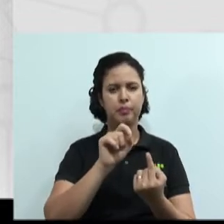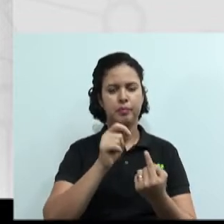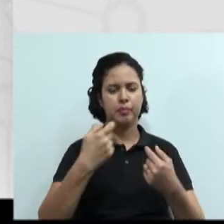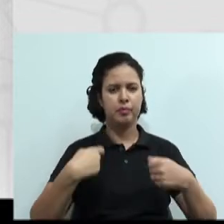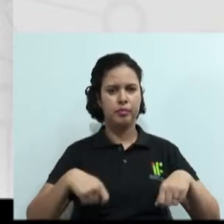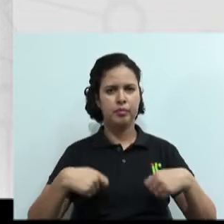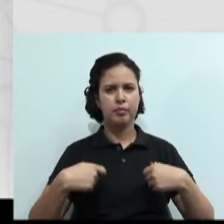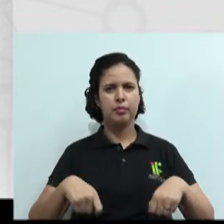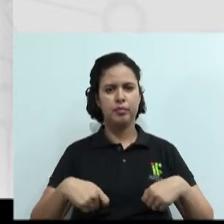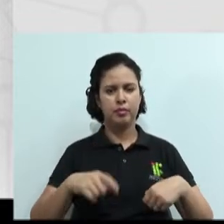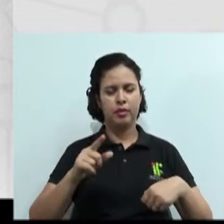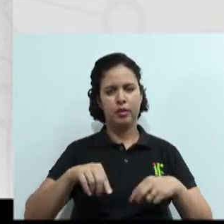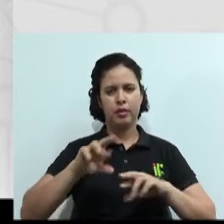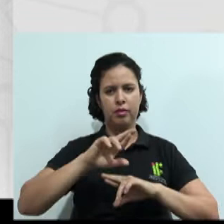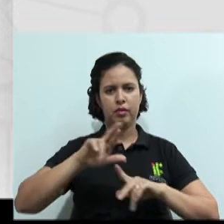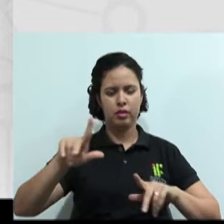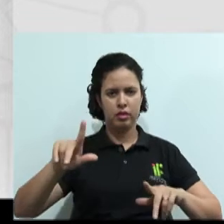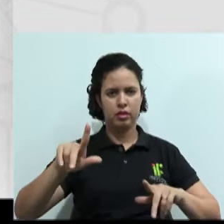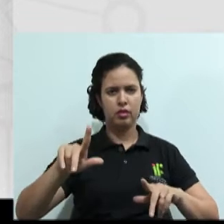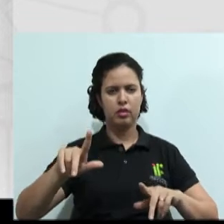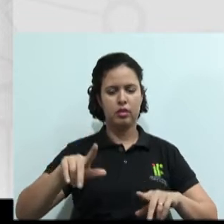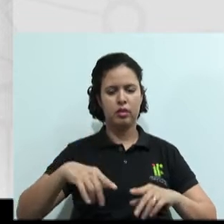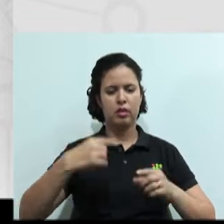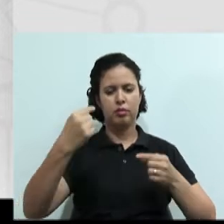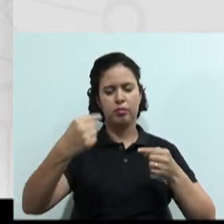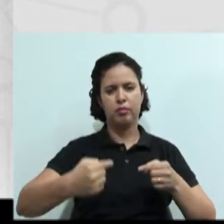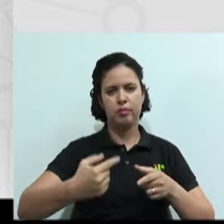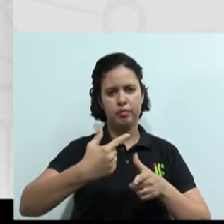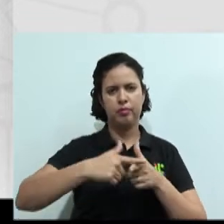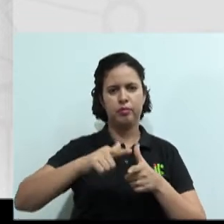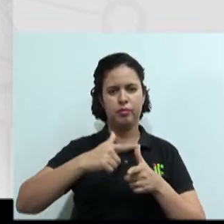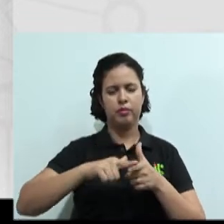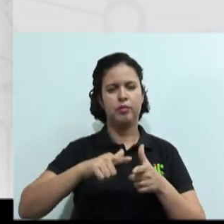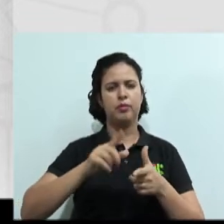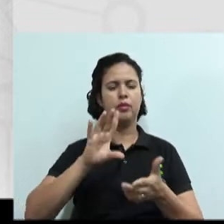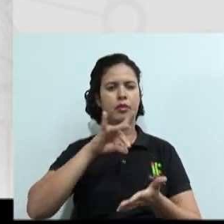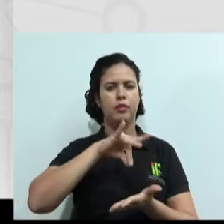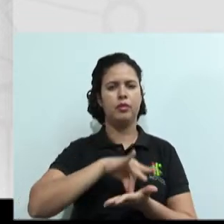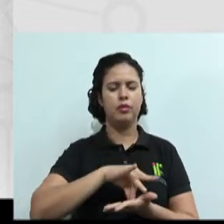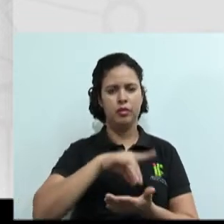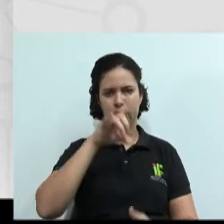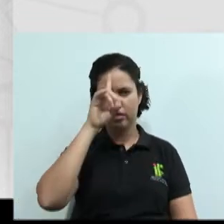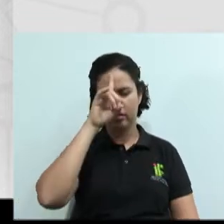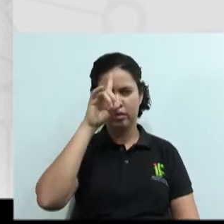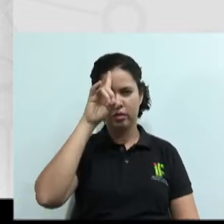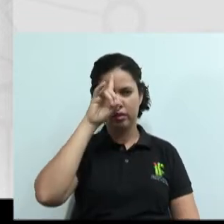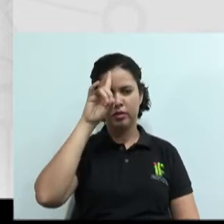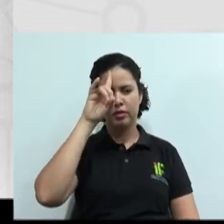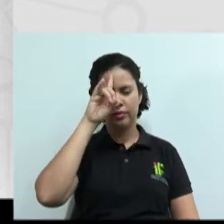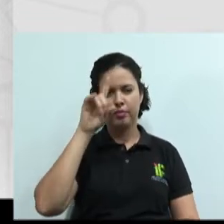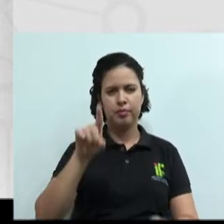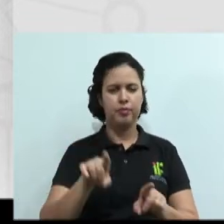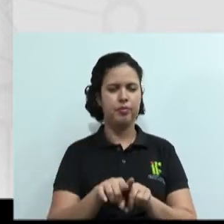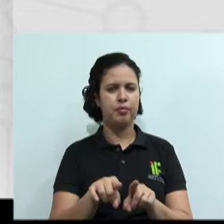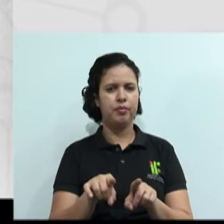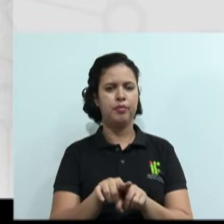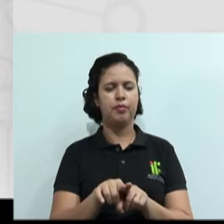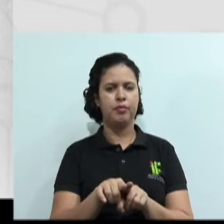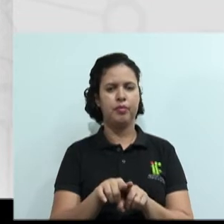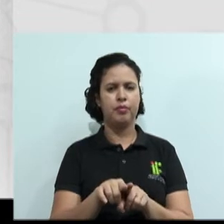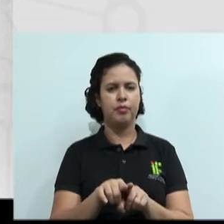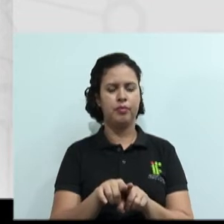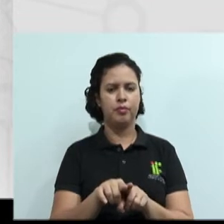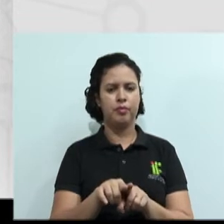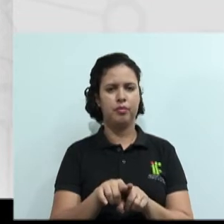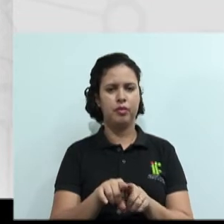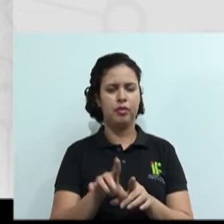necessidades vão ser diferentes. E o conflito, ele está presente no cotidiano e tão intrínseco ao